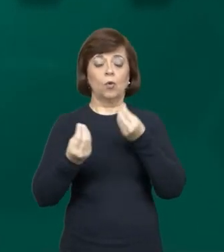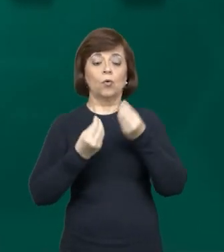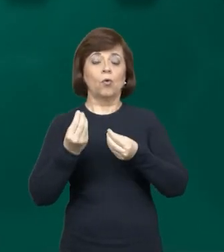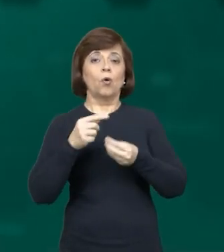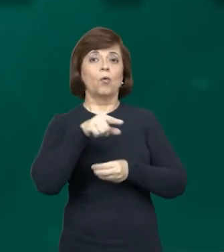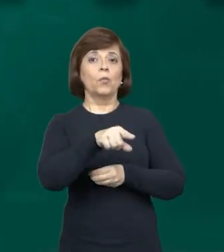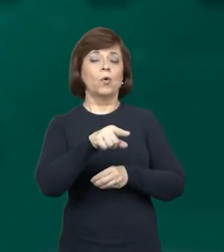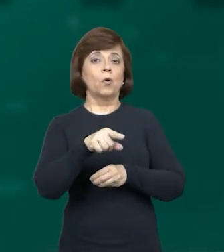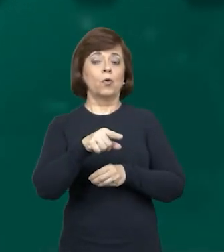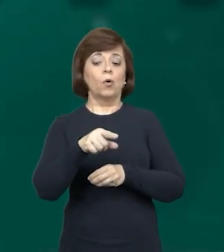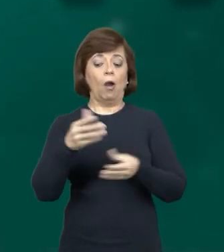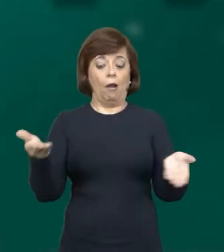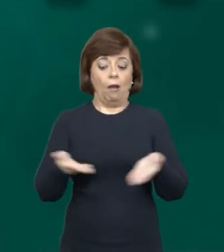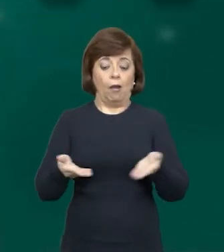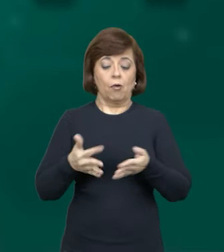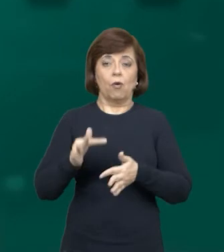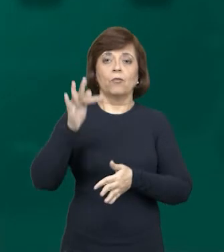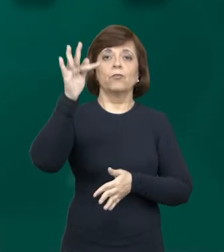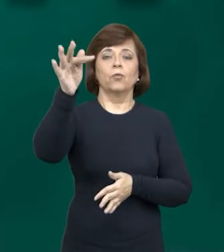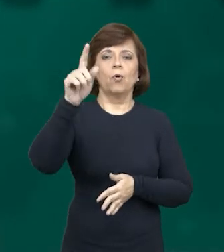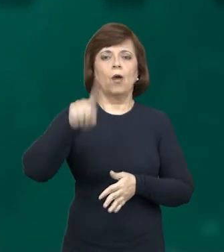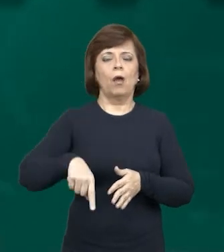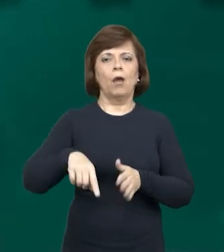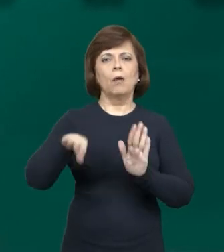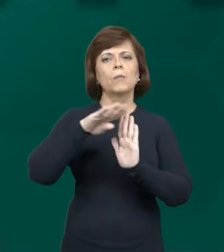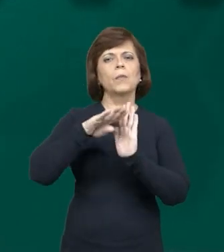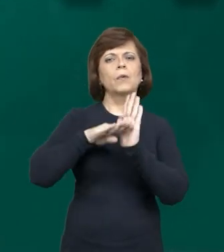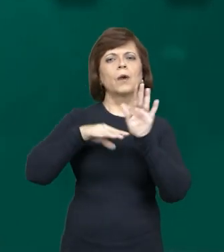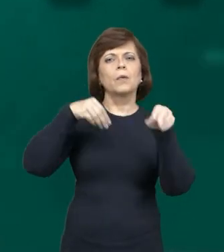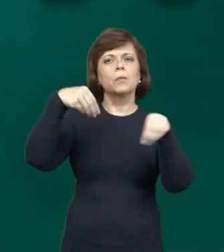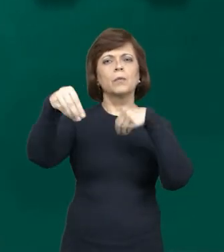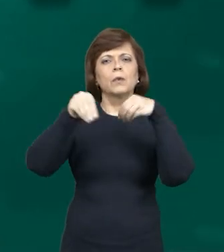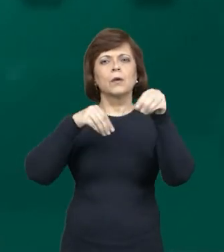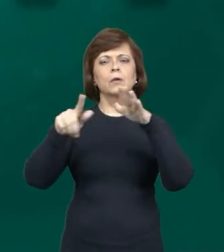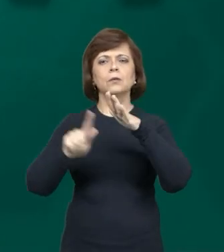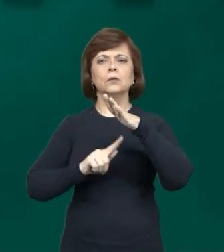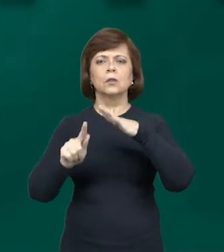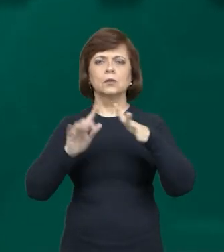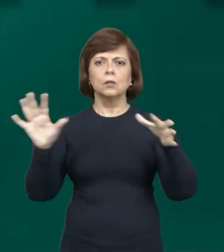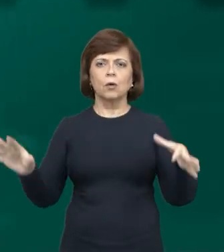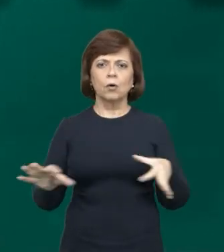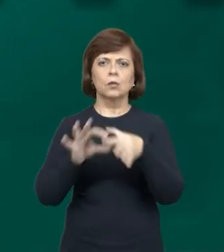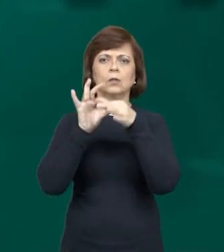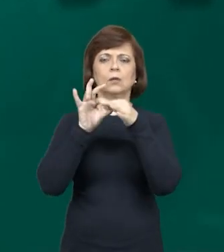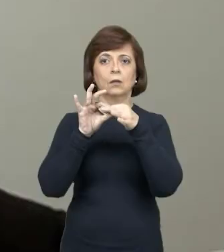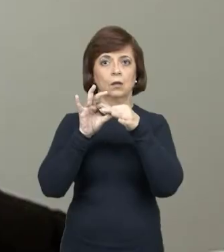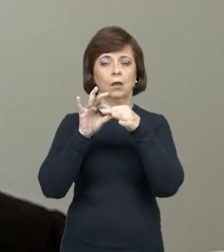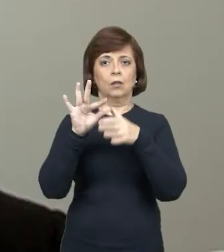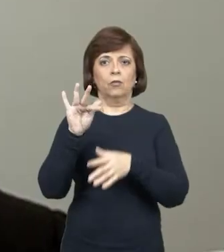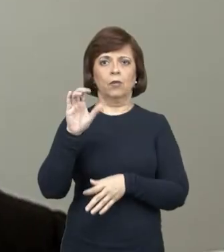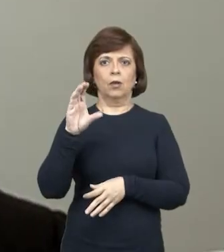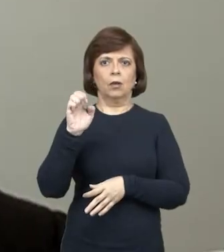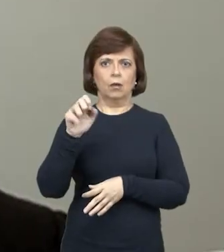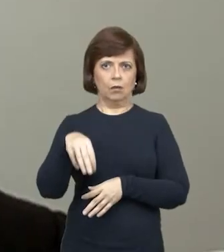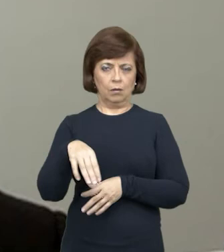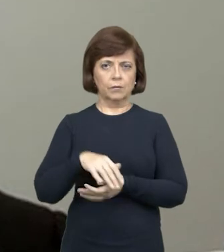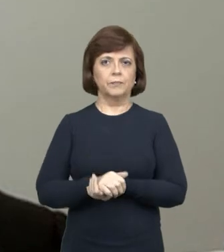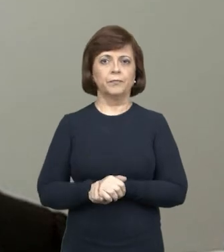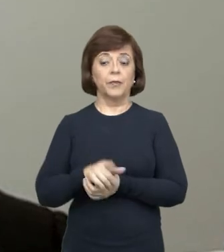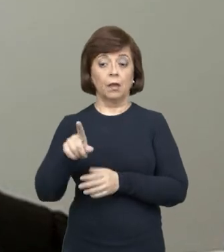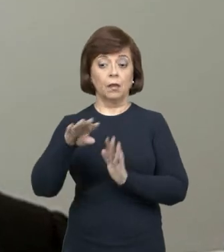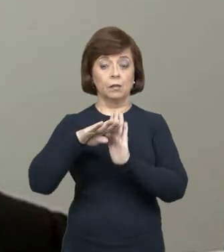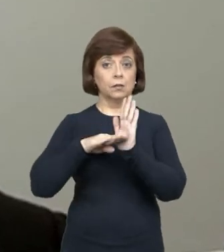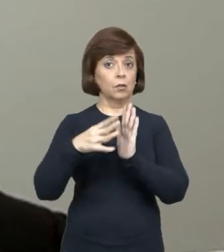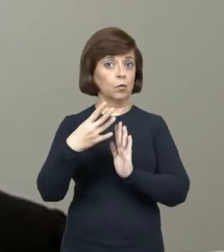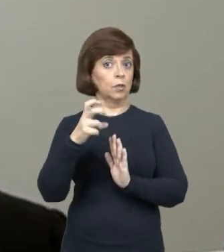situação presente e futura, ou seja, um plano, a gente está chamando de plano de gestão integrada do FECAM. Esse plano, ele tem prazo de